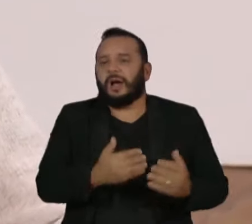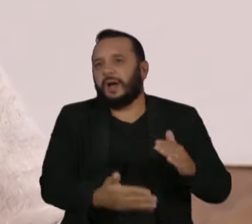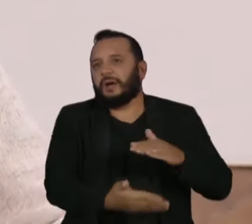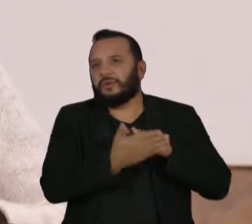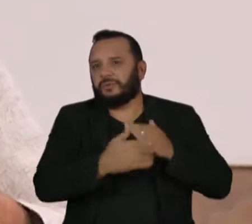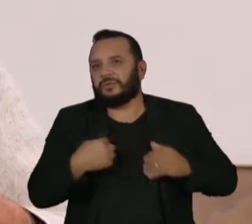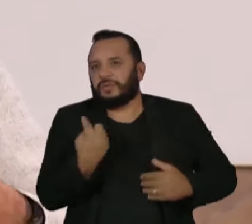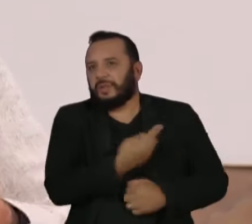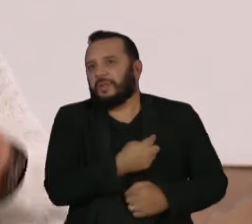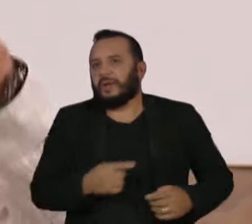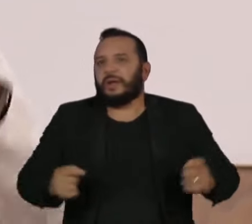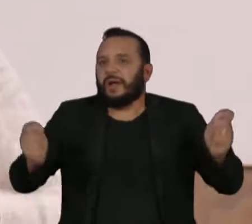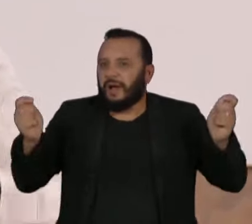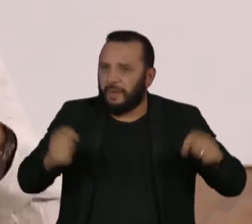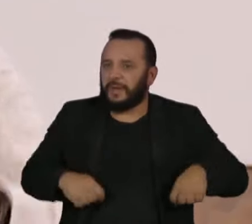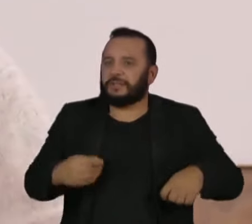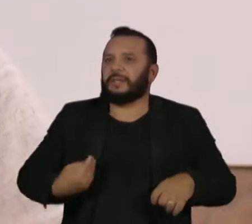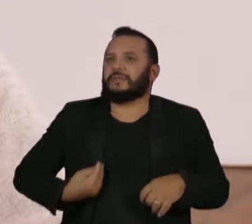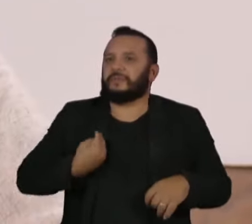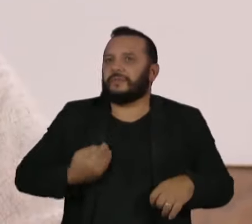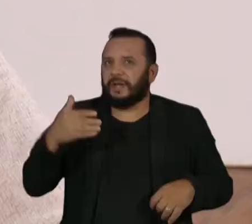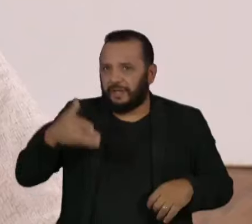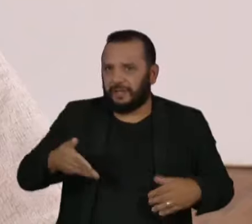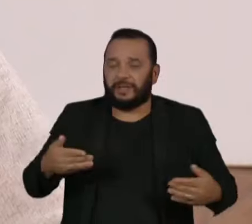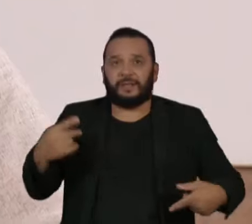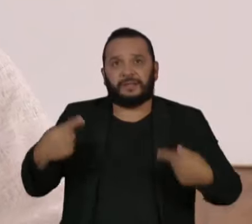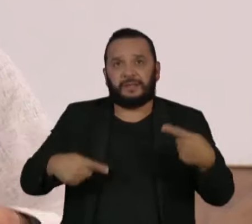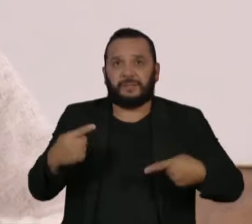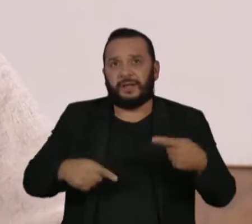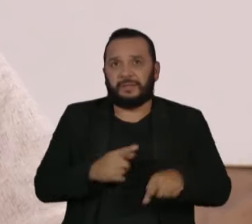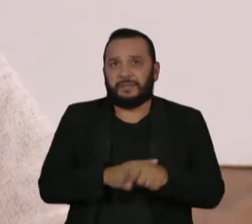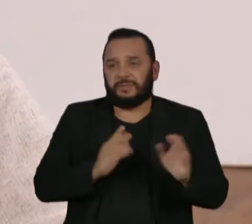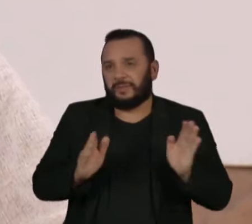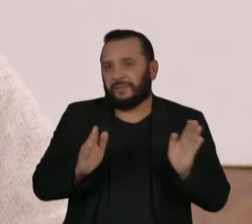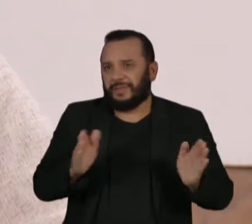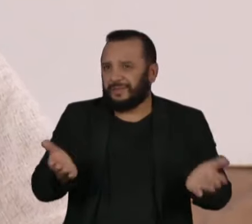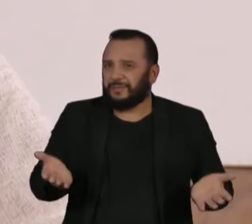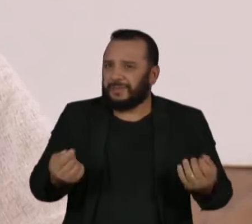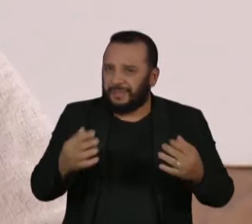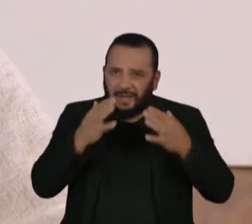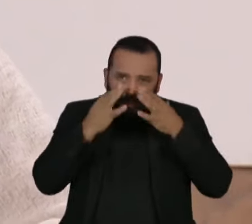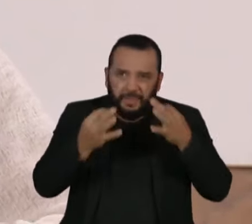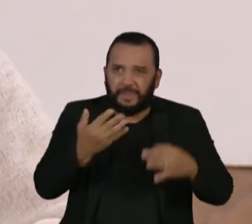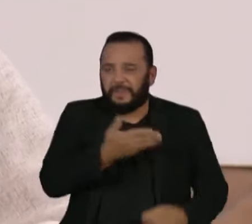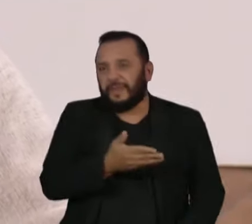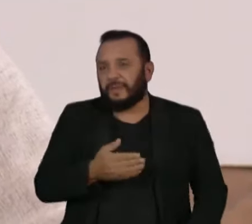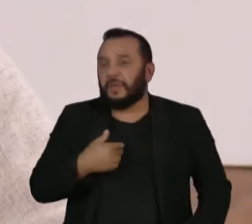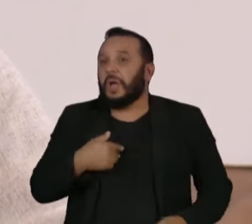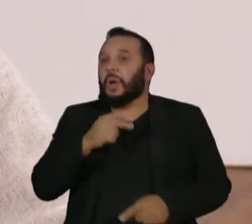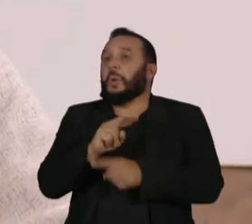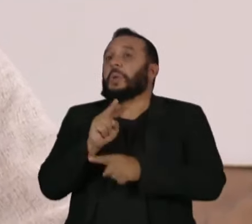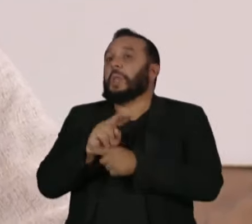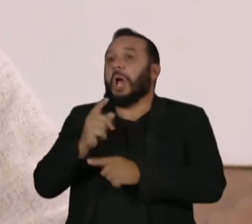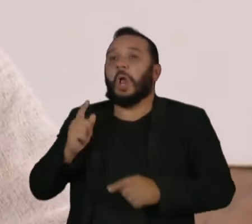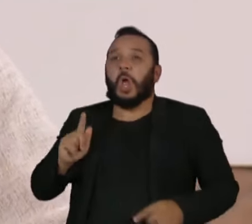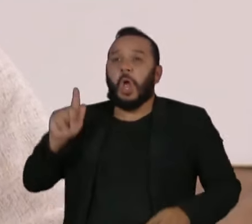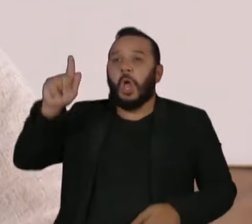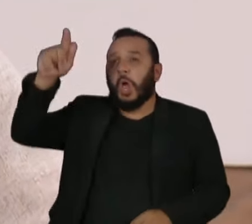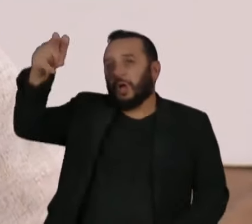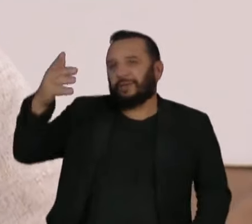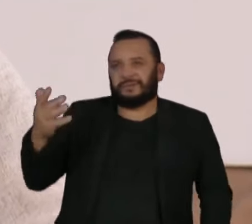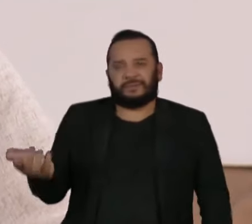capacidade de poder estar aqui nesse debate, nesse momento, ninguém prestar atenção para ele e prestar atenção para ir para longe,